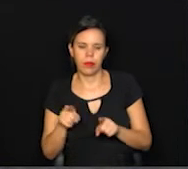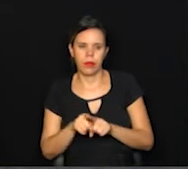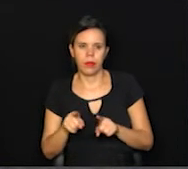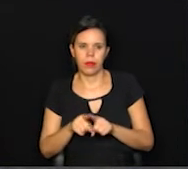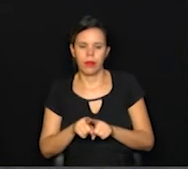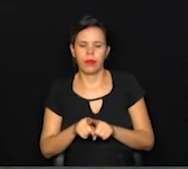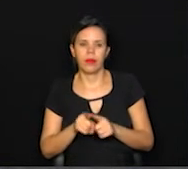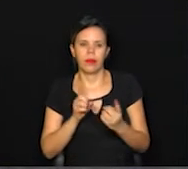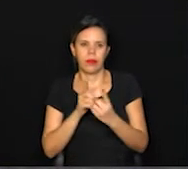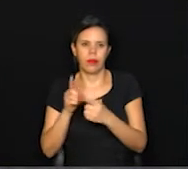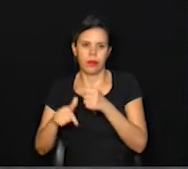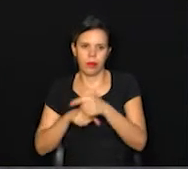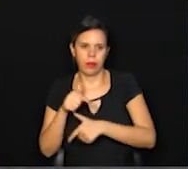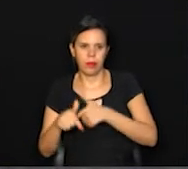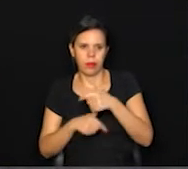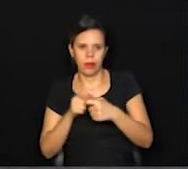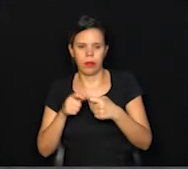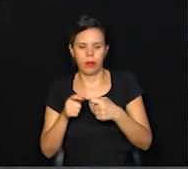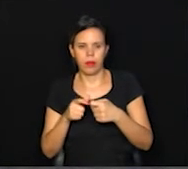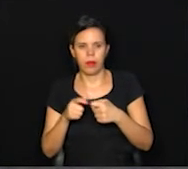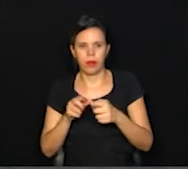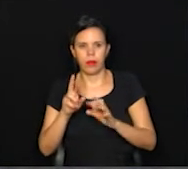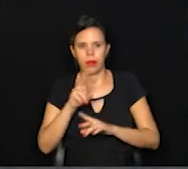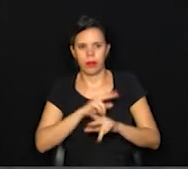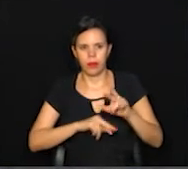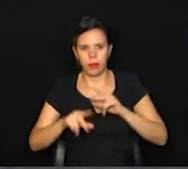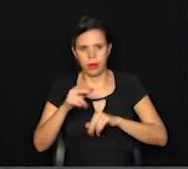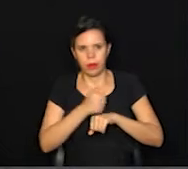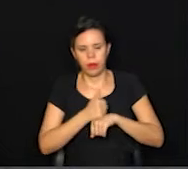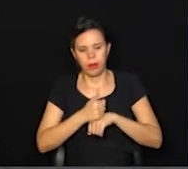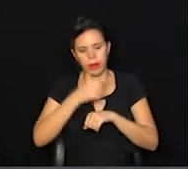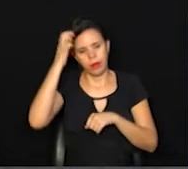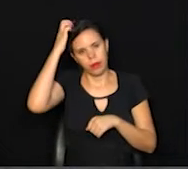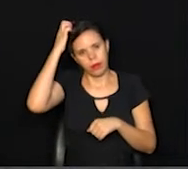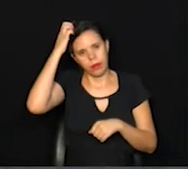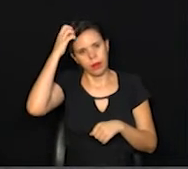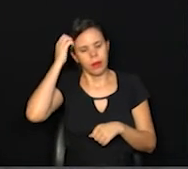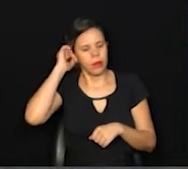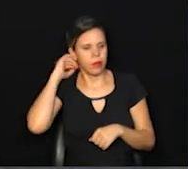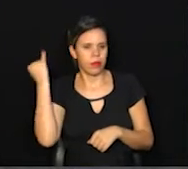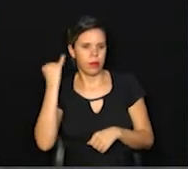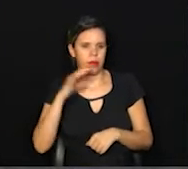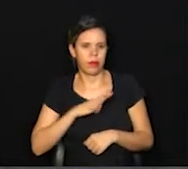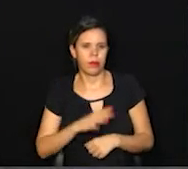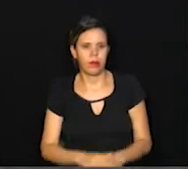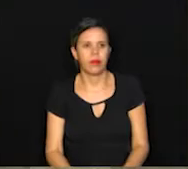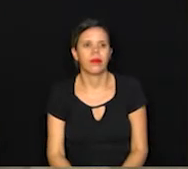sua residência médica em várias profissões, que é muito importante para a cidade.